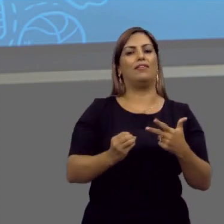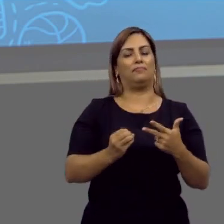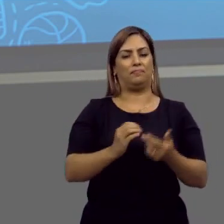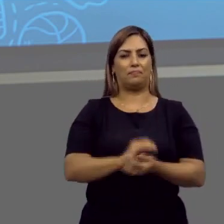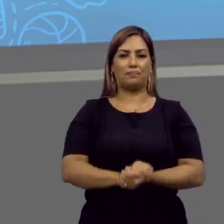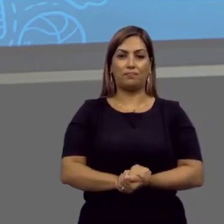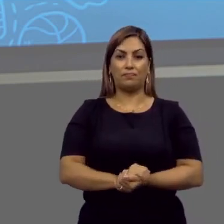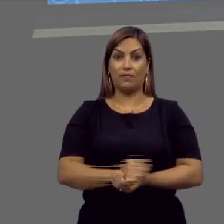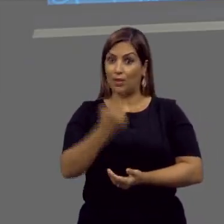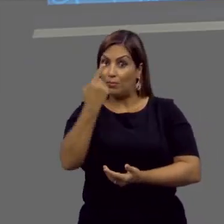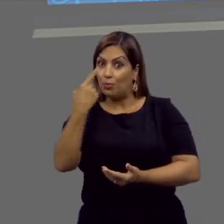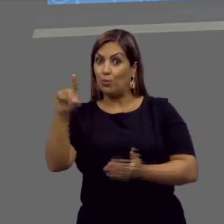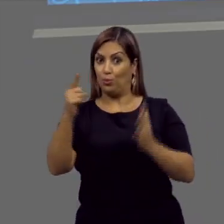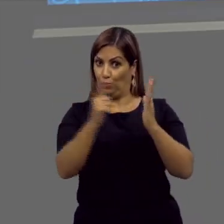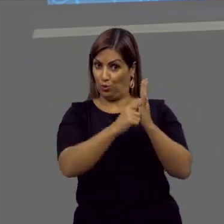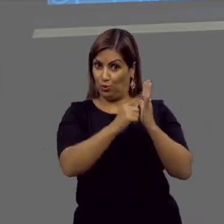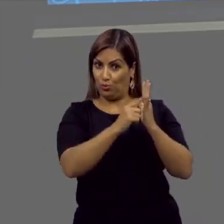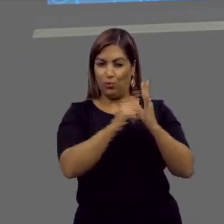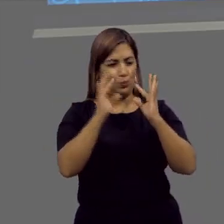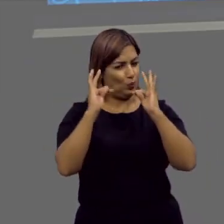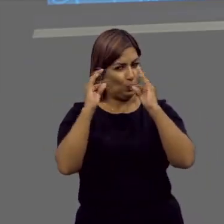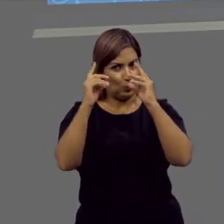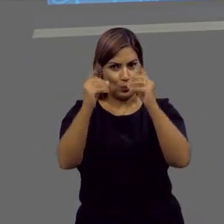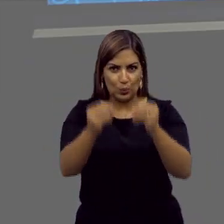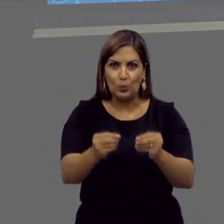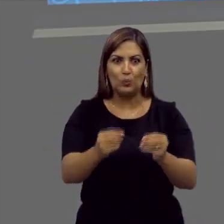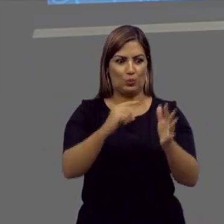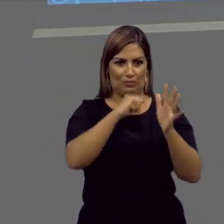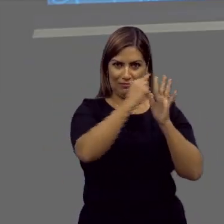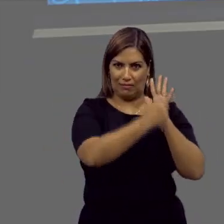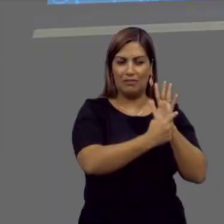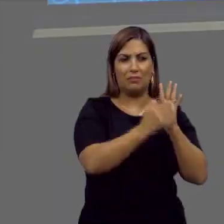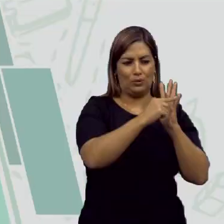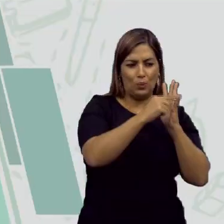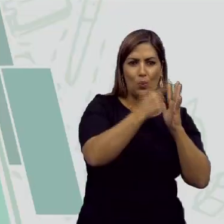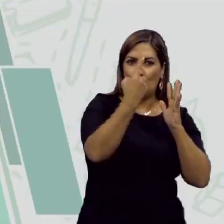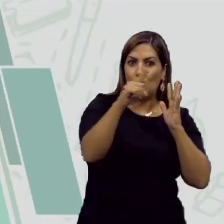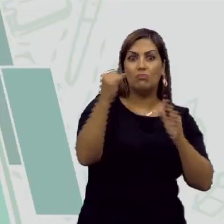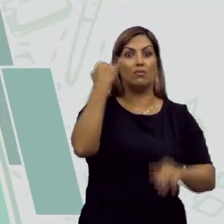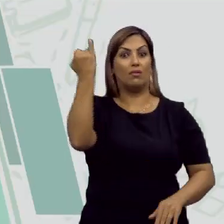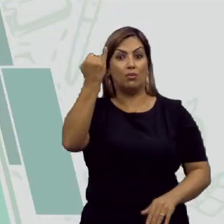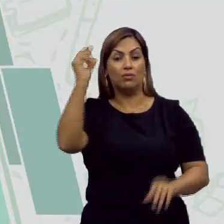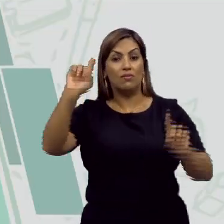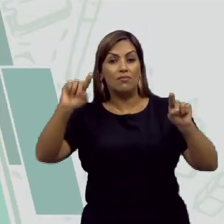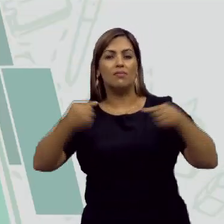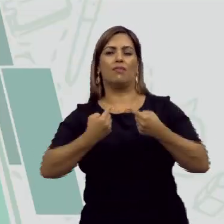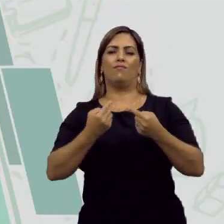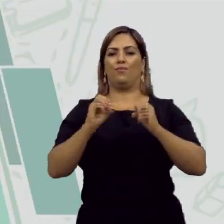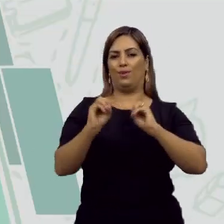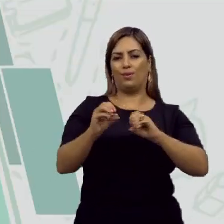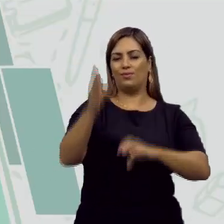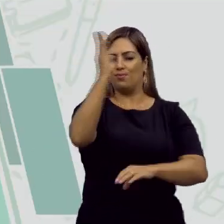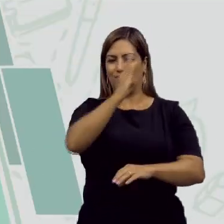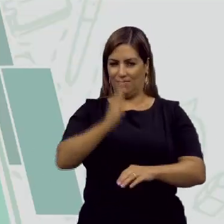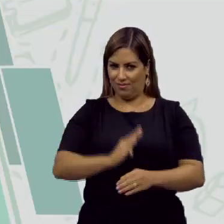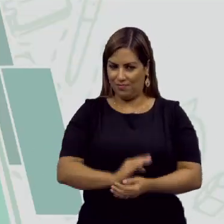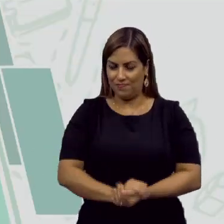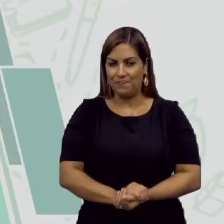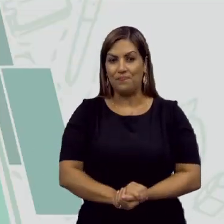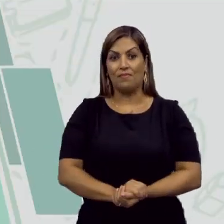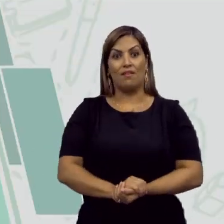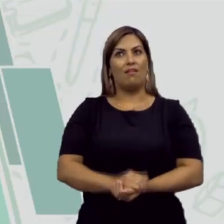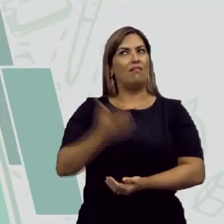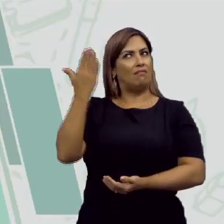passadas do Enem. E por último, em todas essas apostas minhas, a importância e os desafios da educação brasileira.